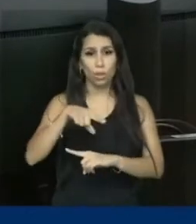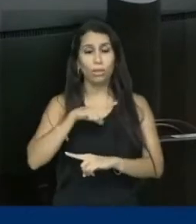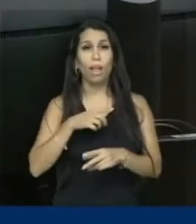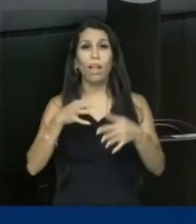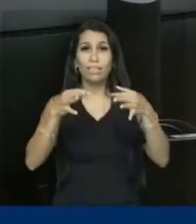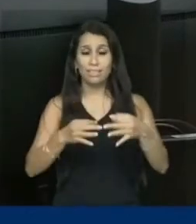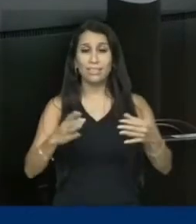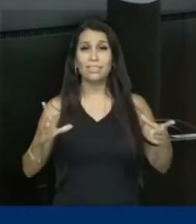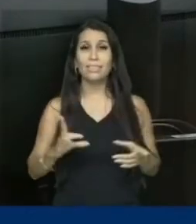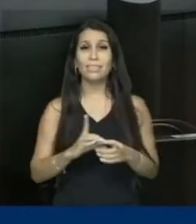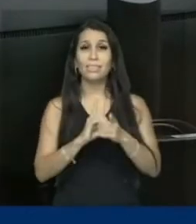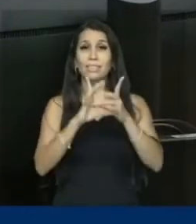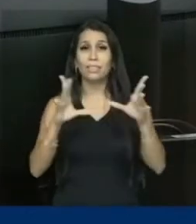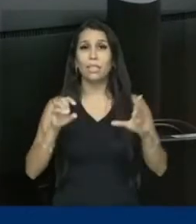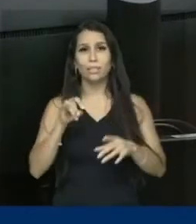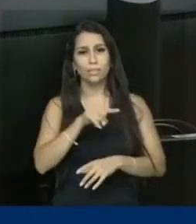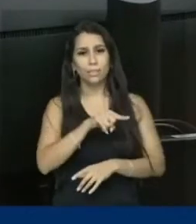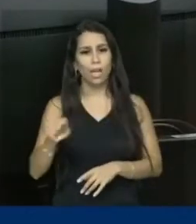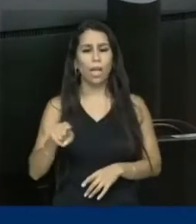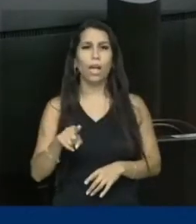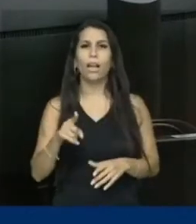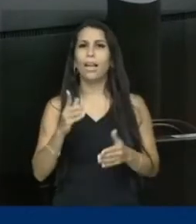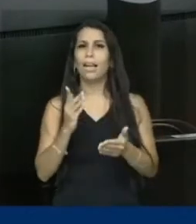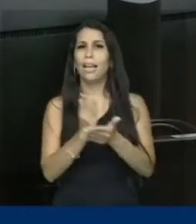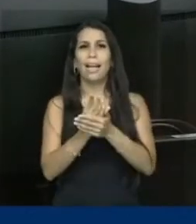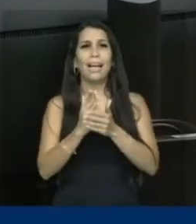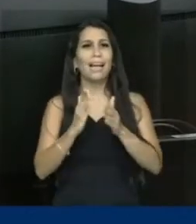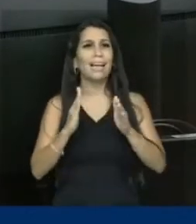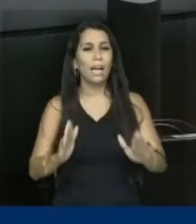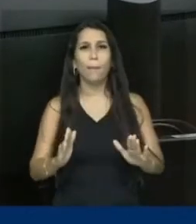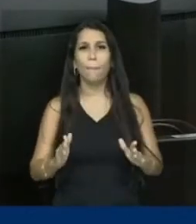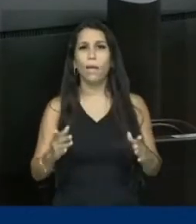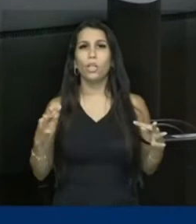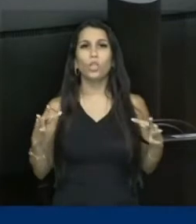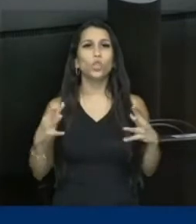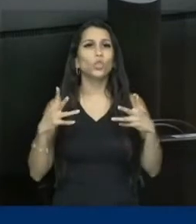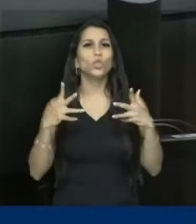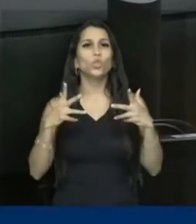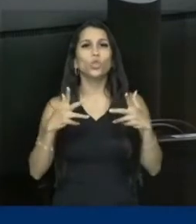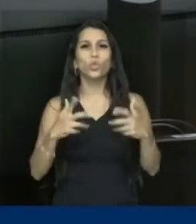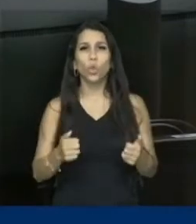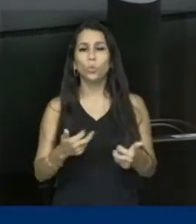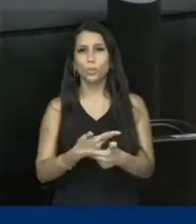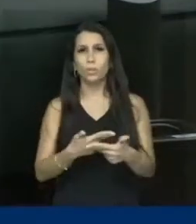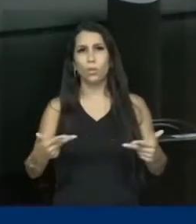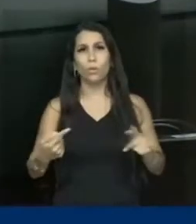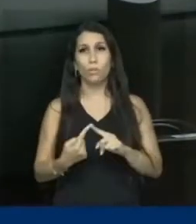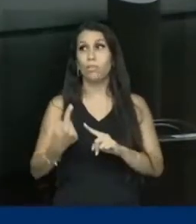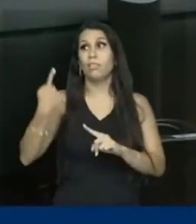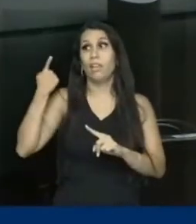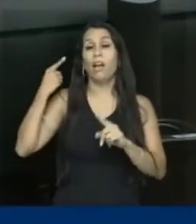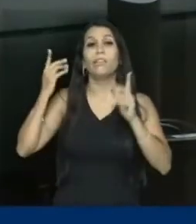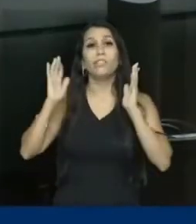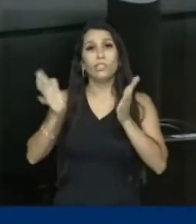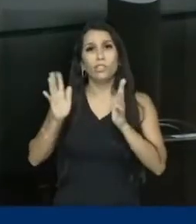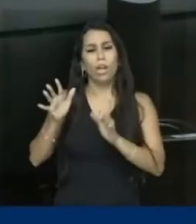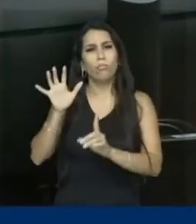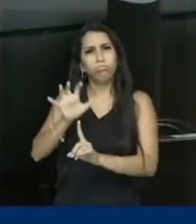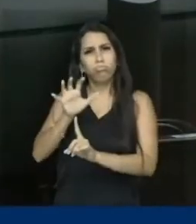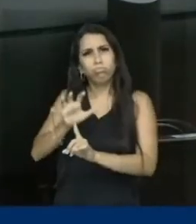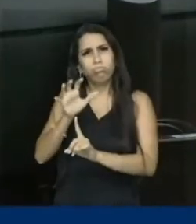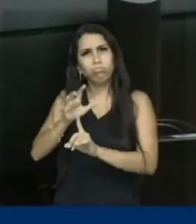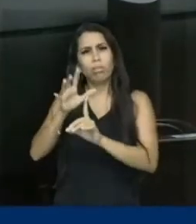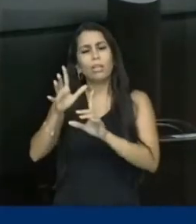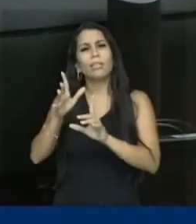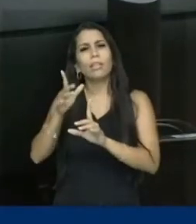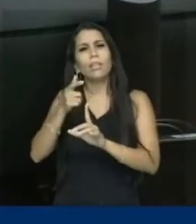realmente democrática se ela romper com toda uma lógica que foi construída e alimentada pelos discursos, pelos